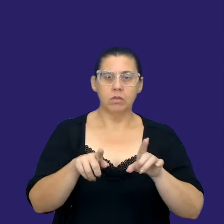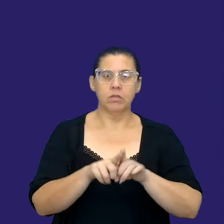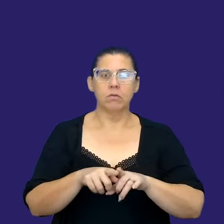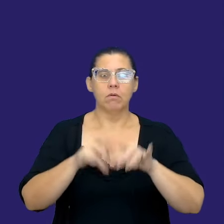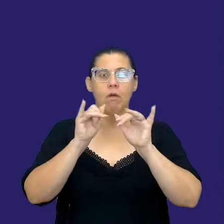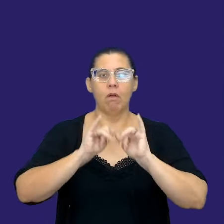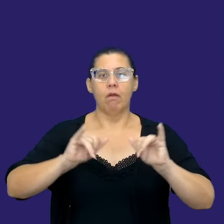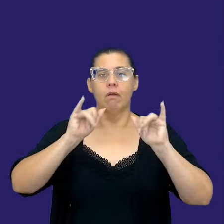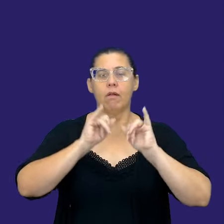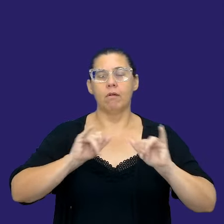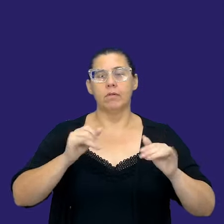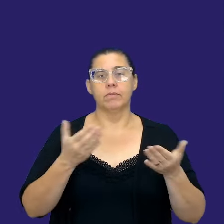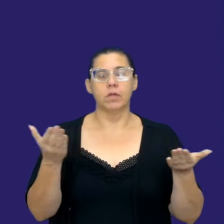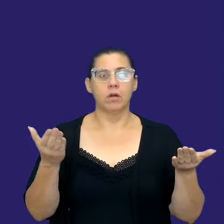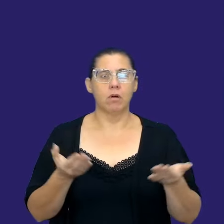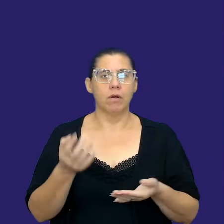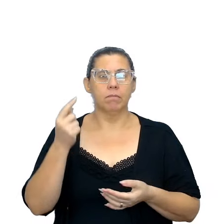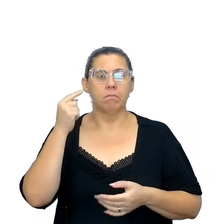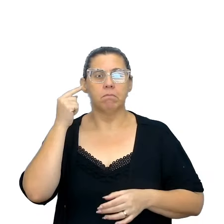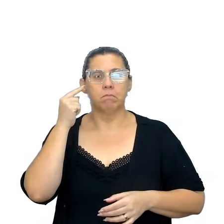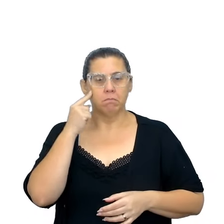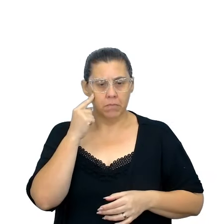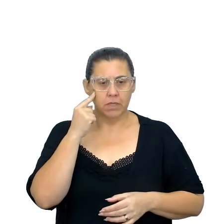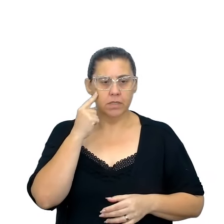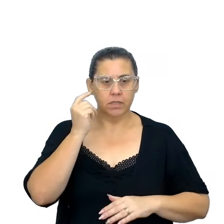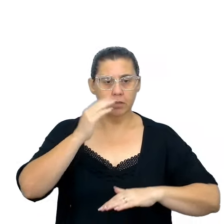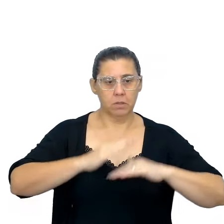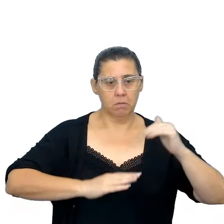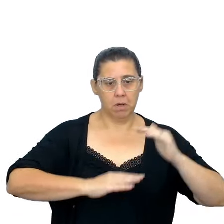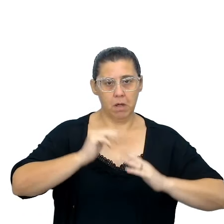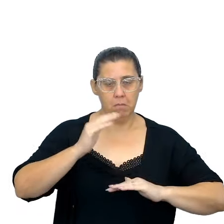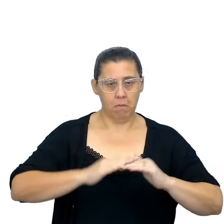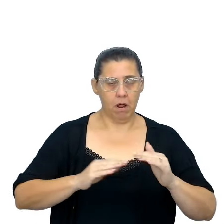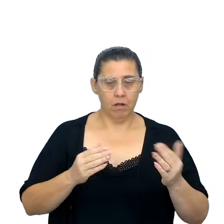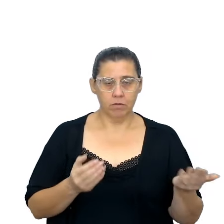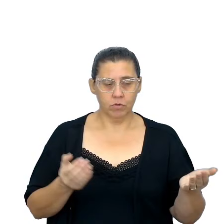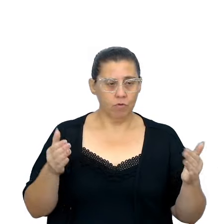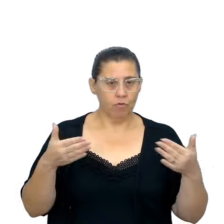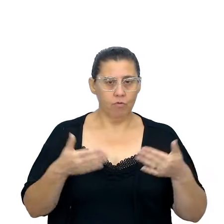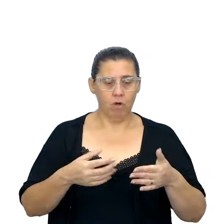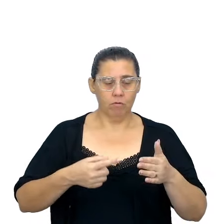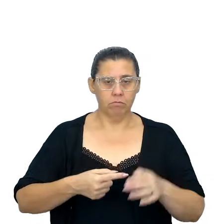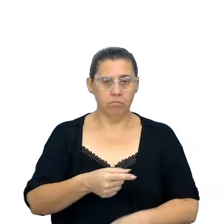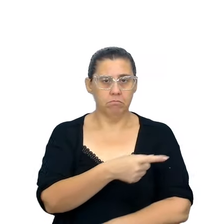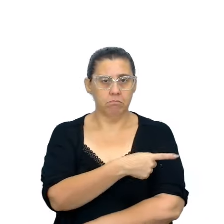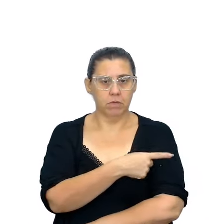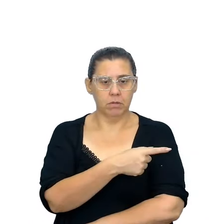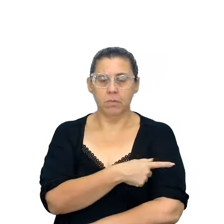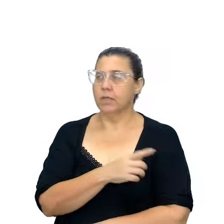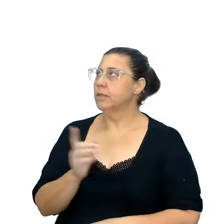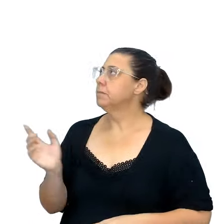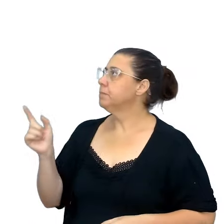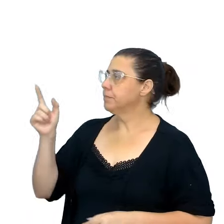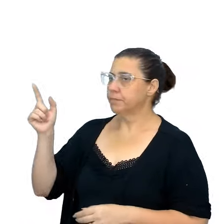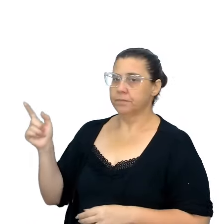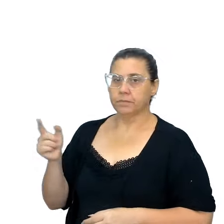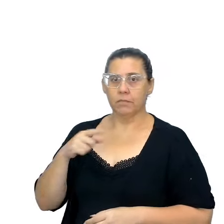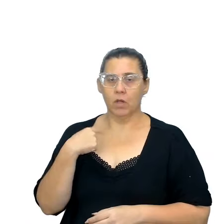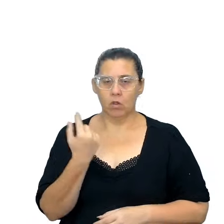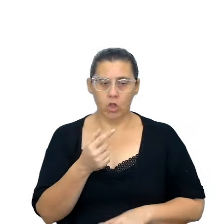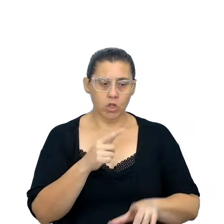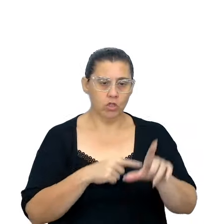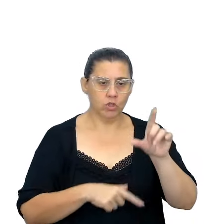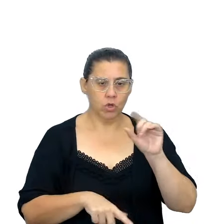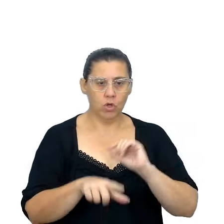Então, vamos aqui agora pensar na atividade específica da primeira série, nós escolhemos a aula